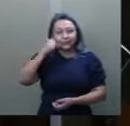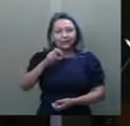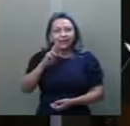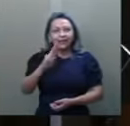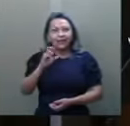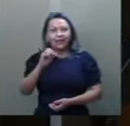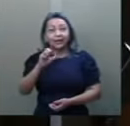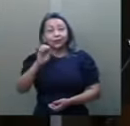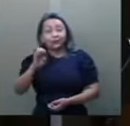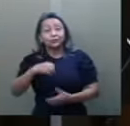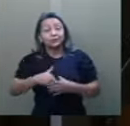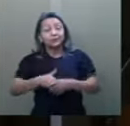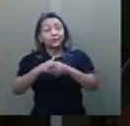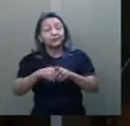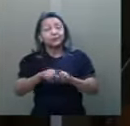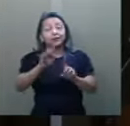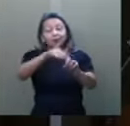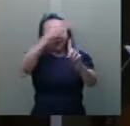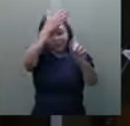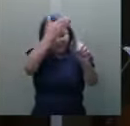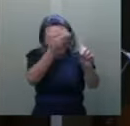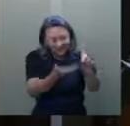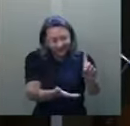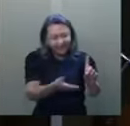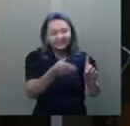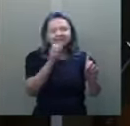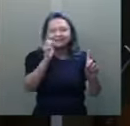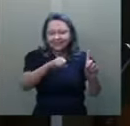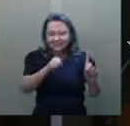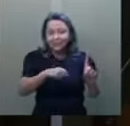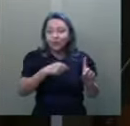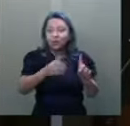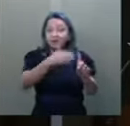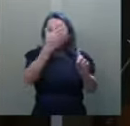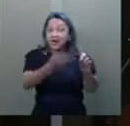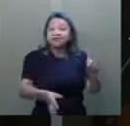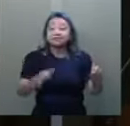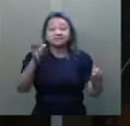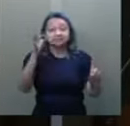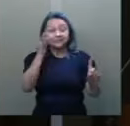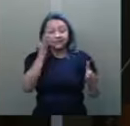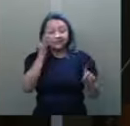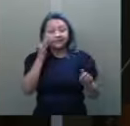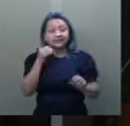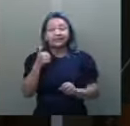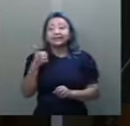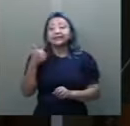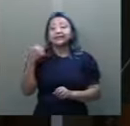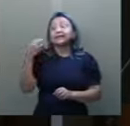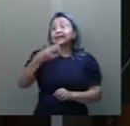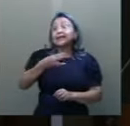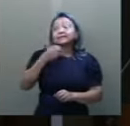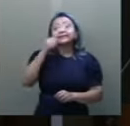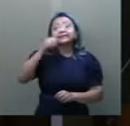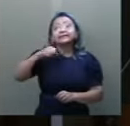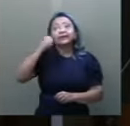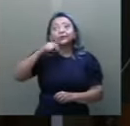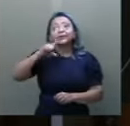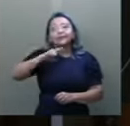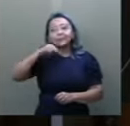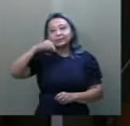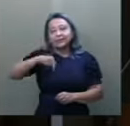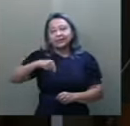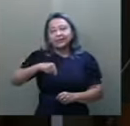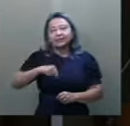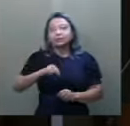e faço homenagem, e aí sim é uma homenagem presente. 13 senadoras temos, presidente, em um